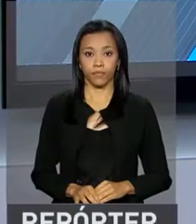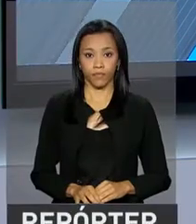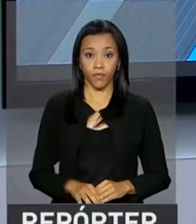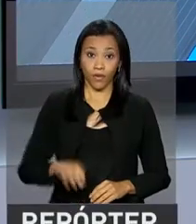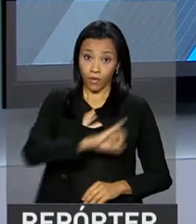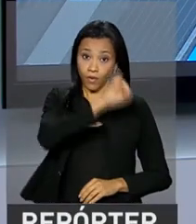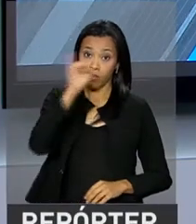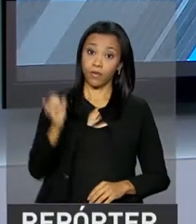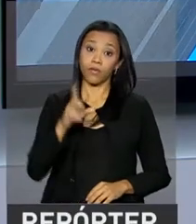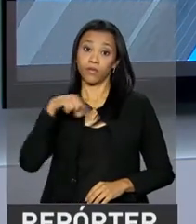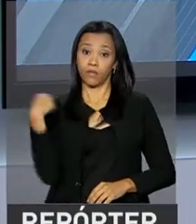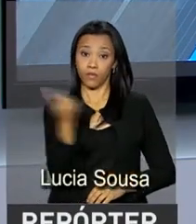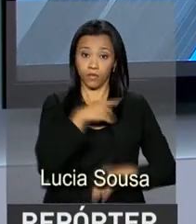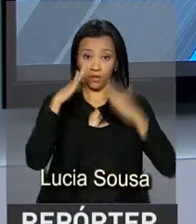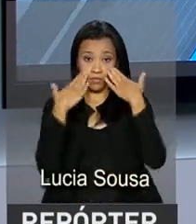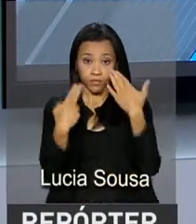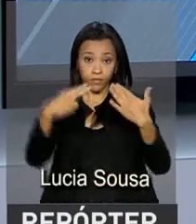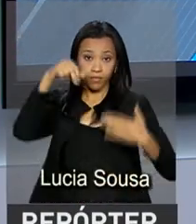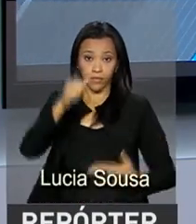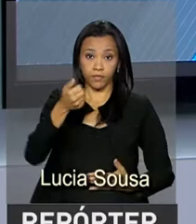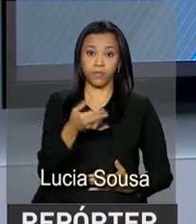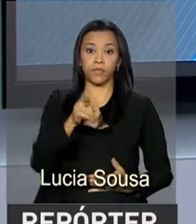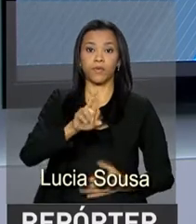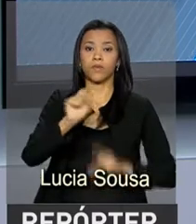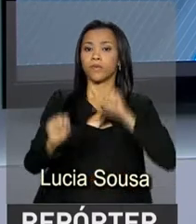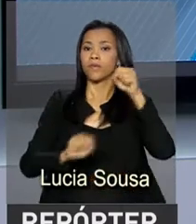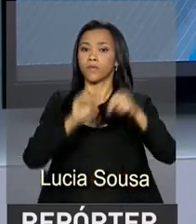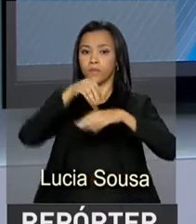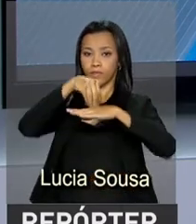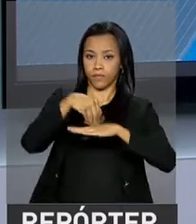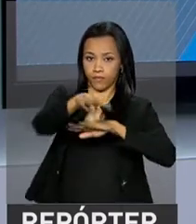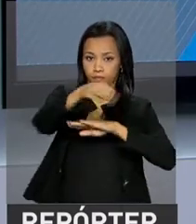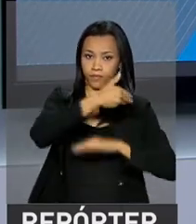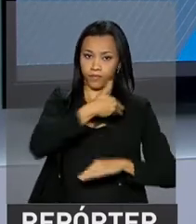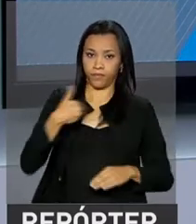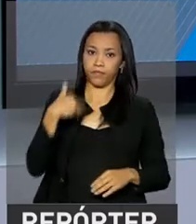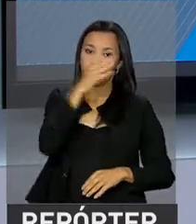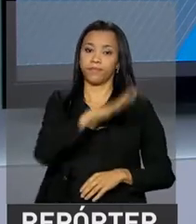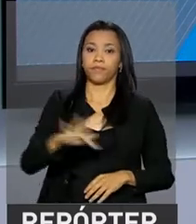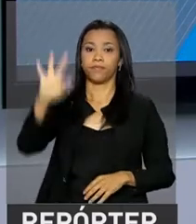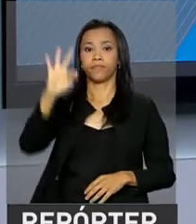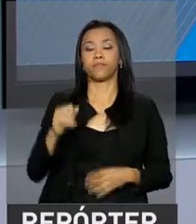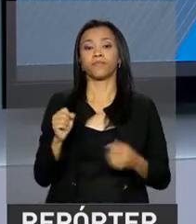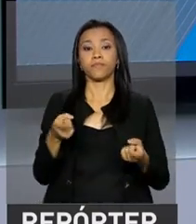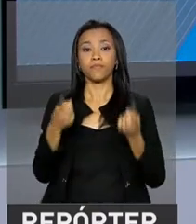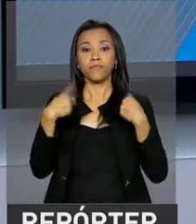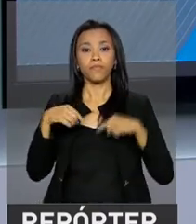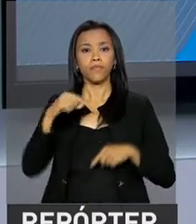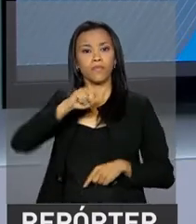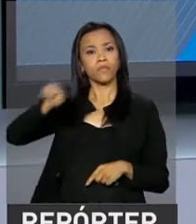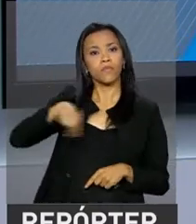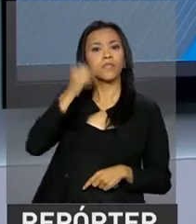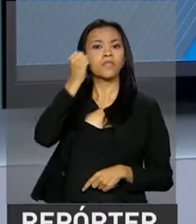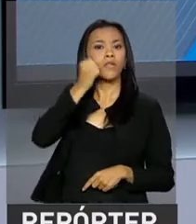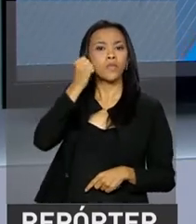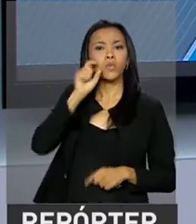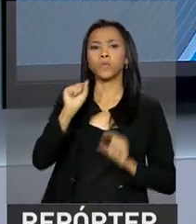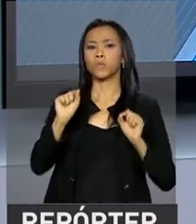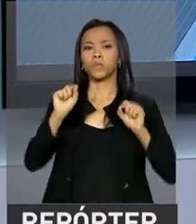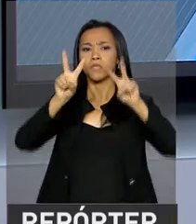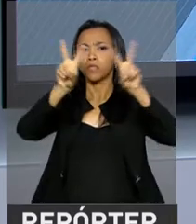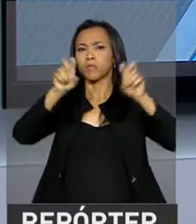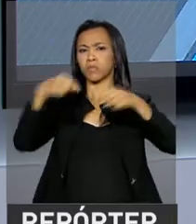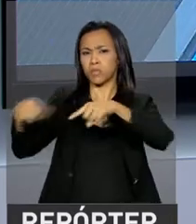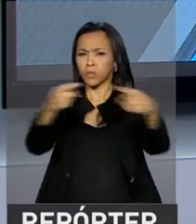Olá, estamos de volta com o Repórter NBR e as notícias do Governo Federal. Senadores, escutem a modernização